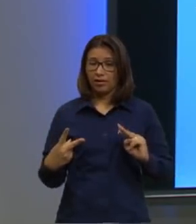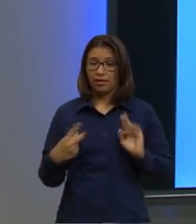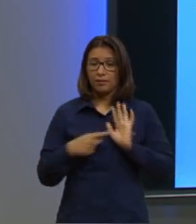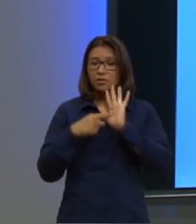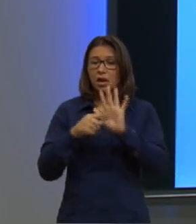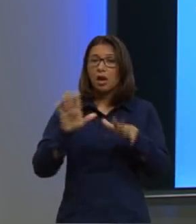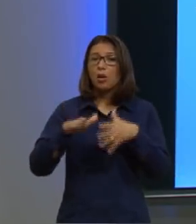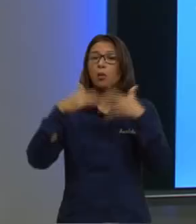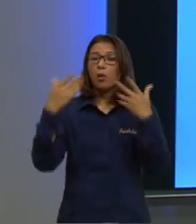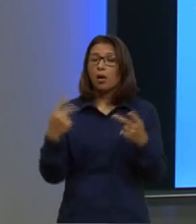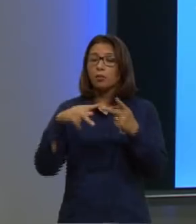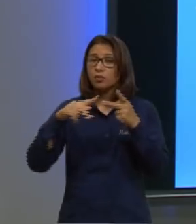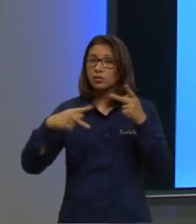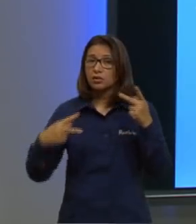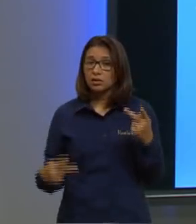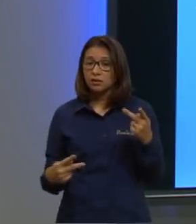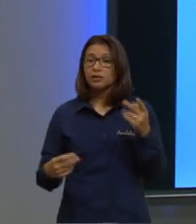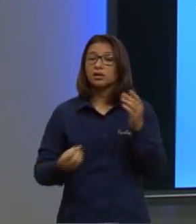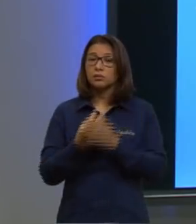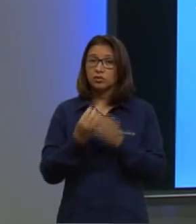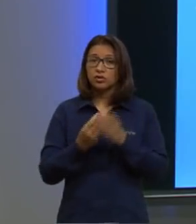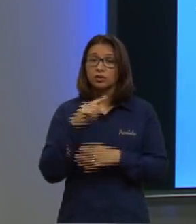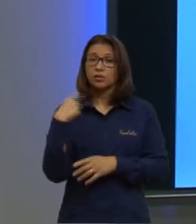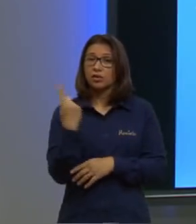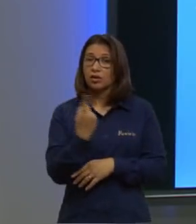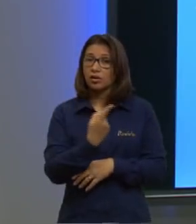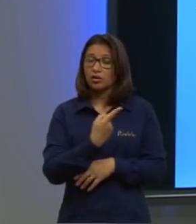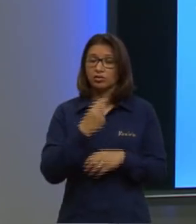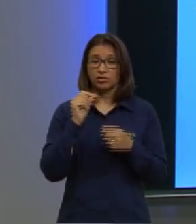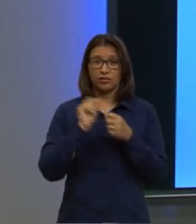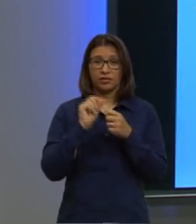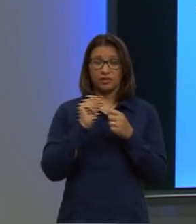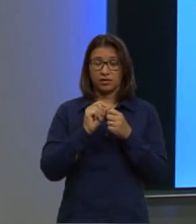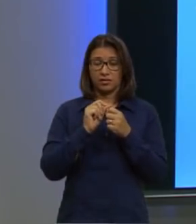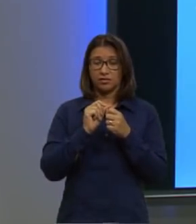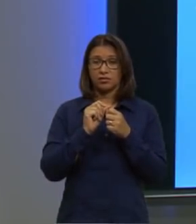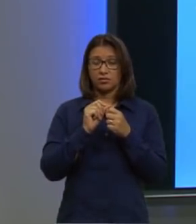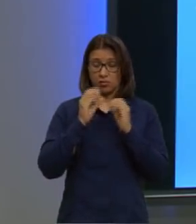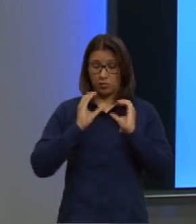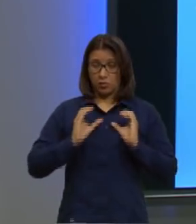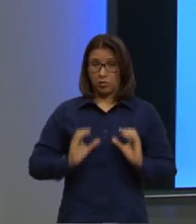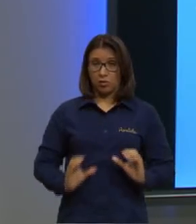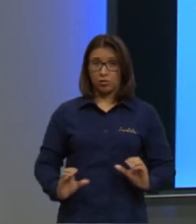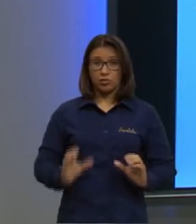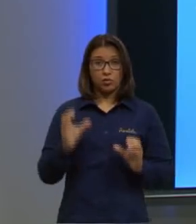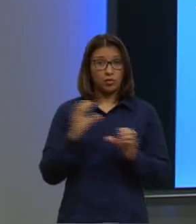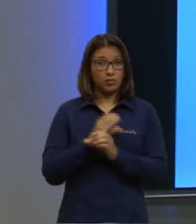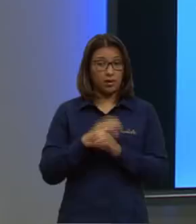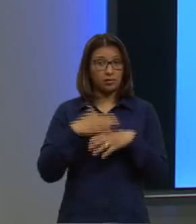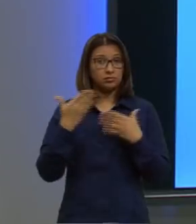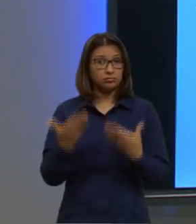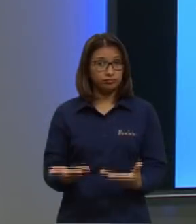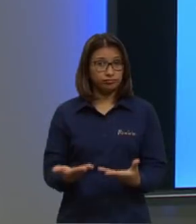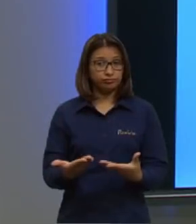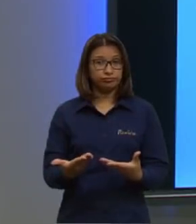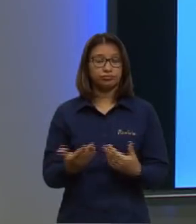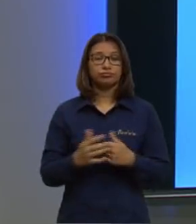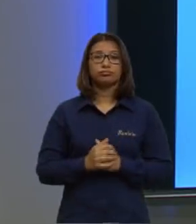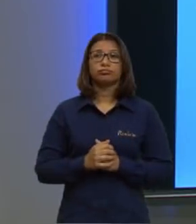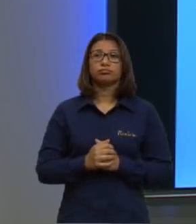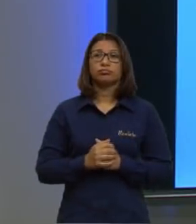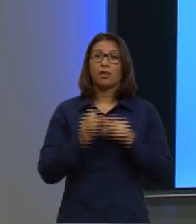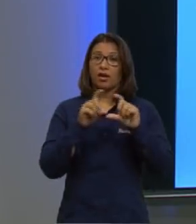proteínas vão ser produzidas para a gente estar formando o nosso corpo. Então, dito isso, eu coloquei essa